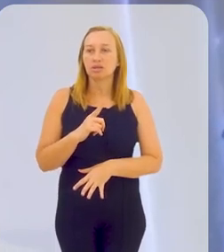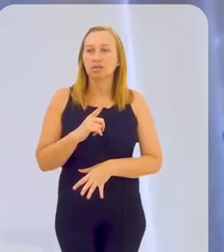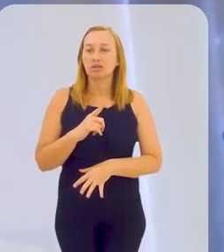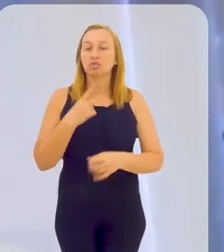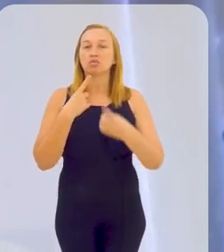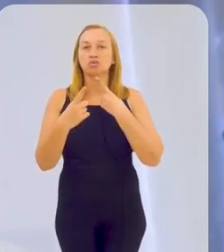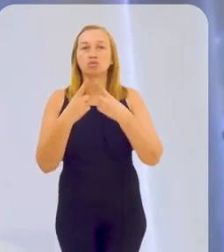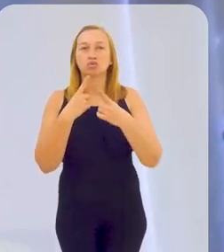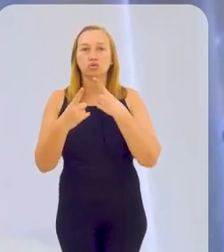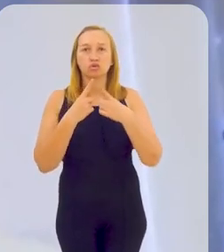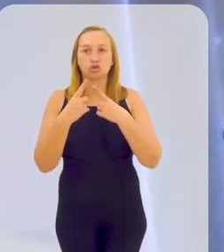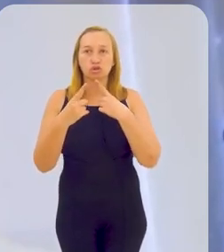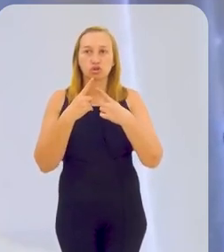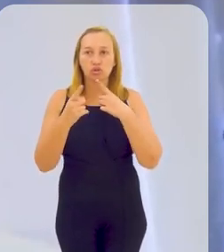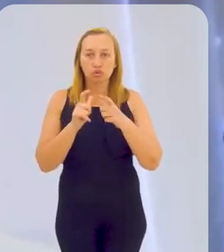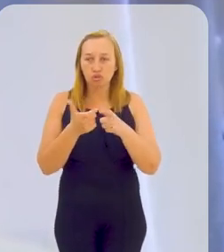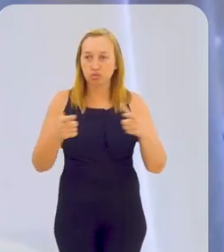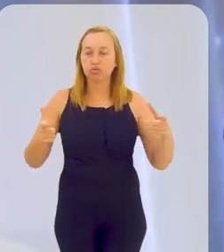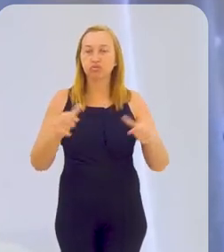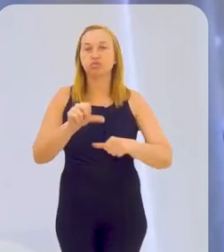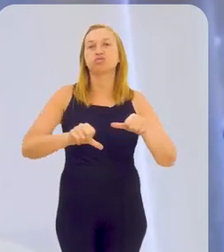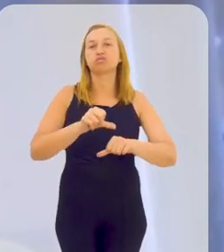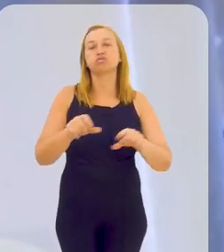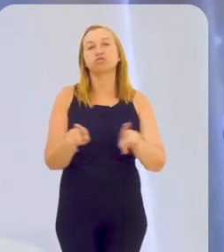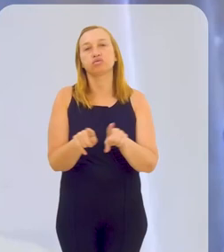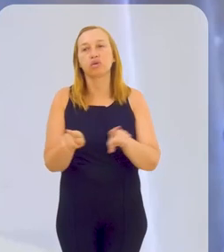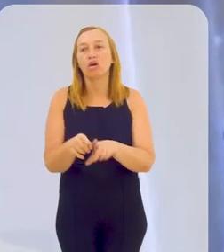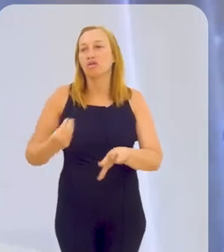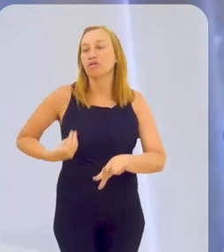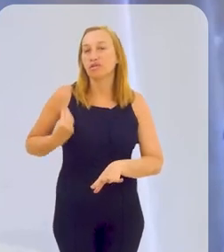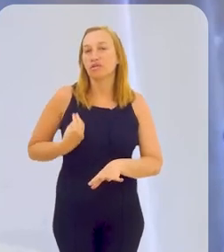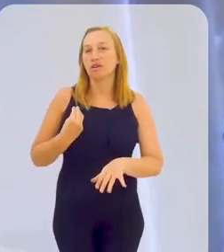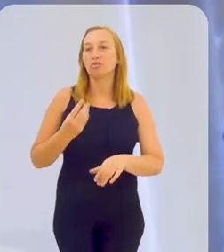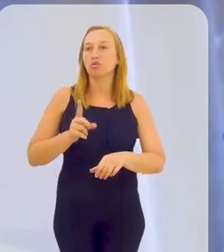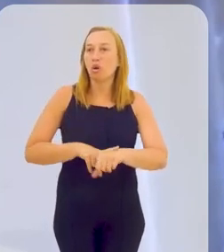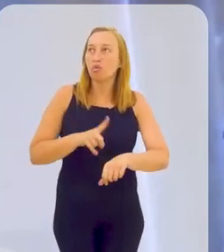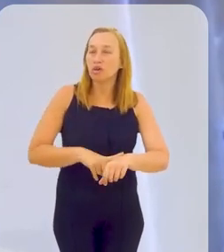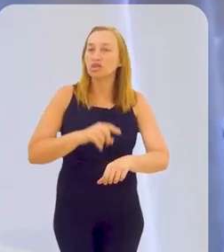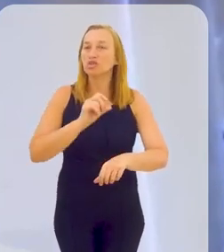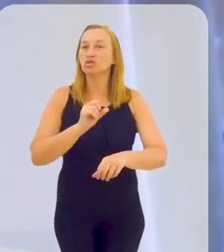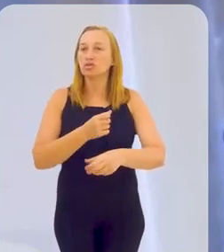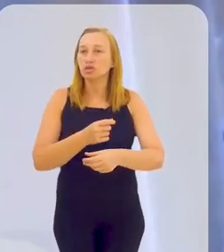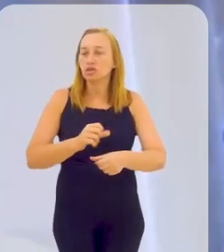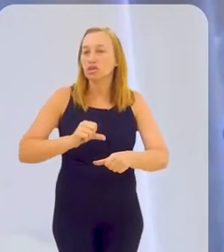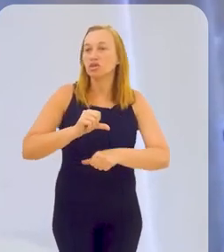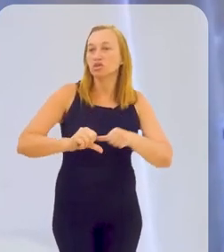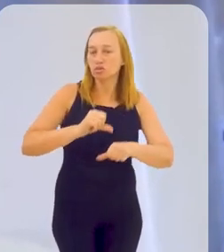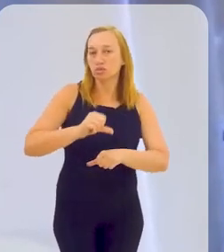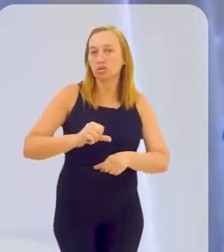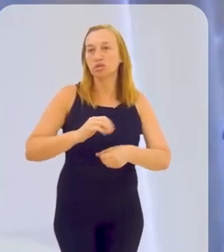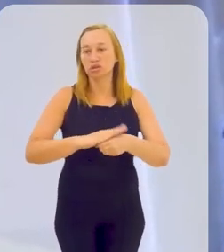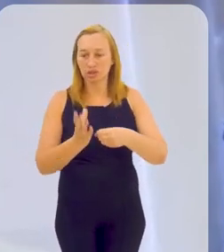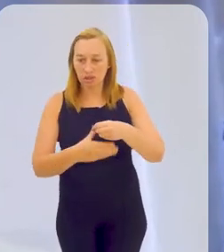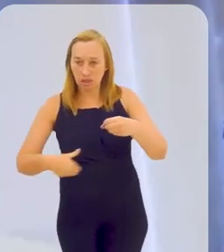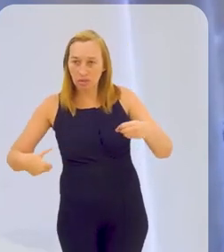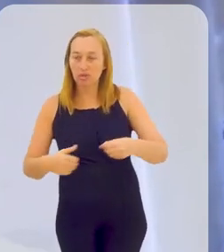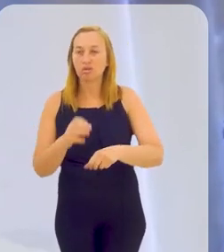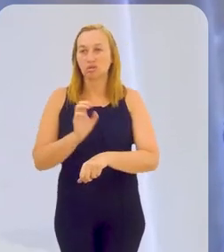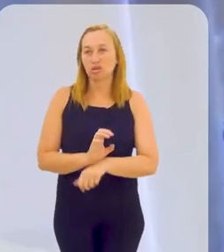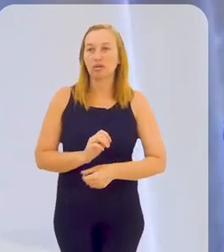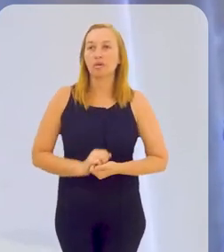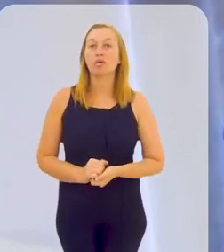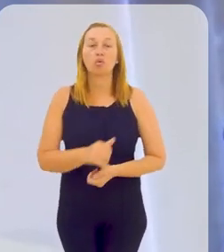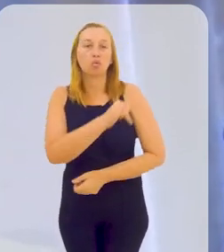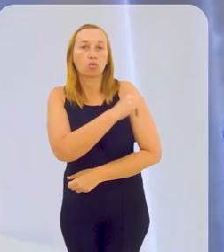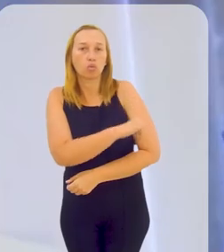em grande discussão e em grande transformação, né, vivemos um momento de grandes mudanças para o setor de saneamento aqui no nosso estado.